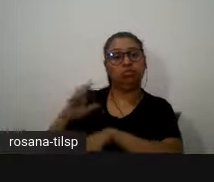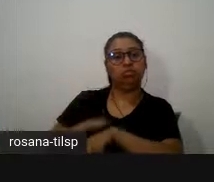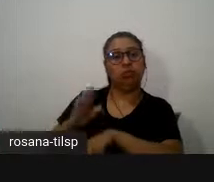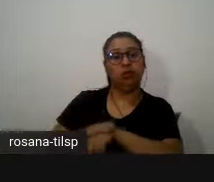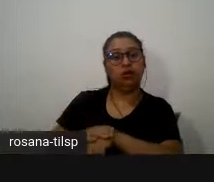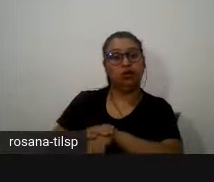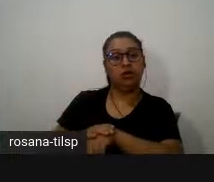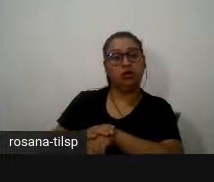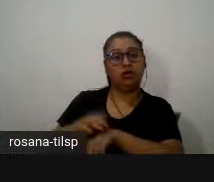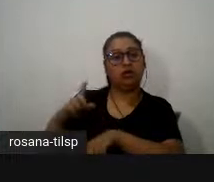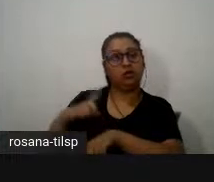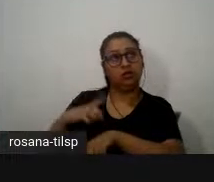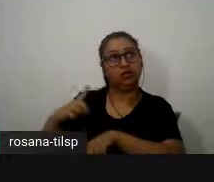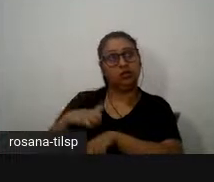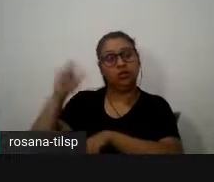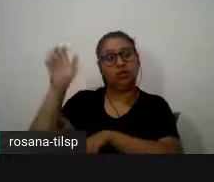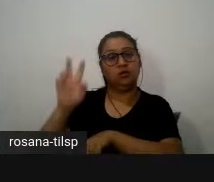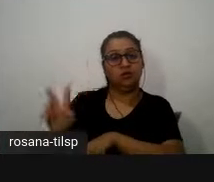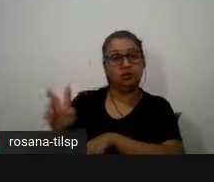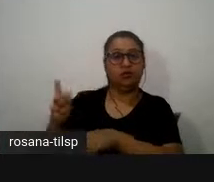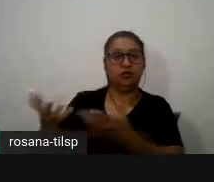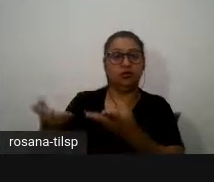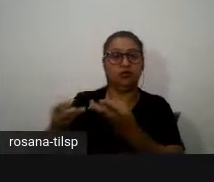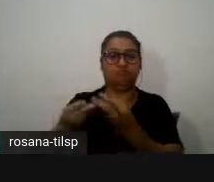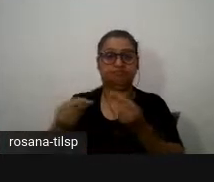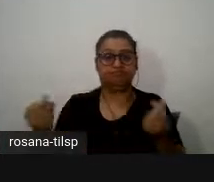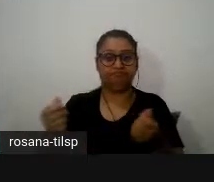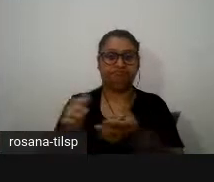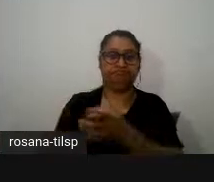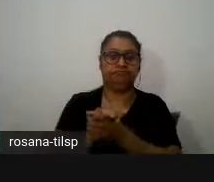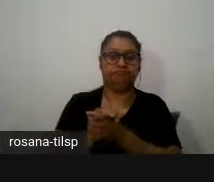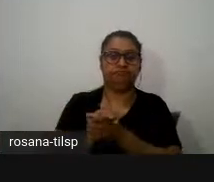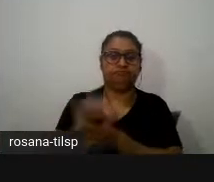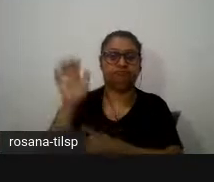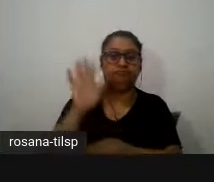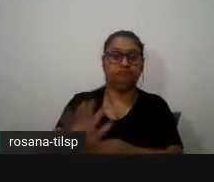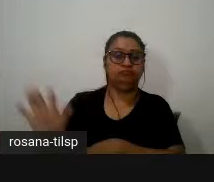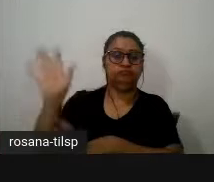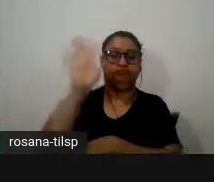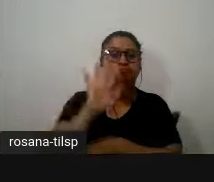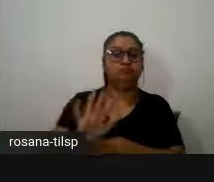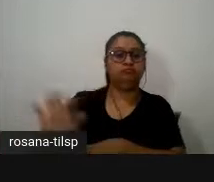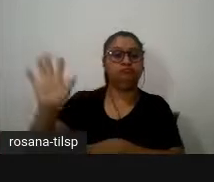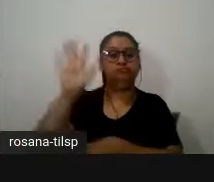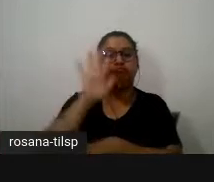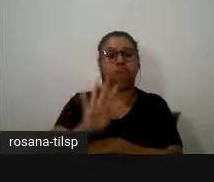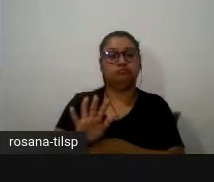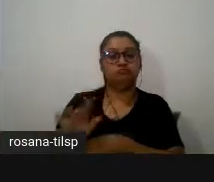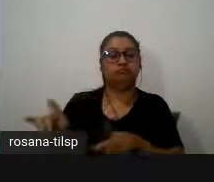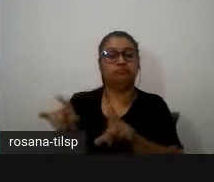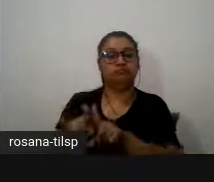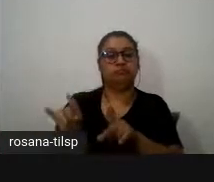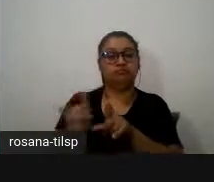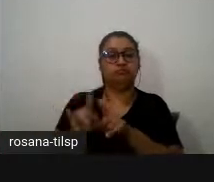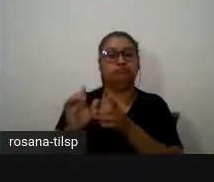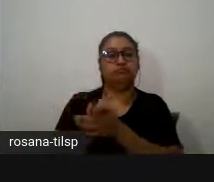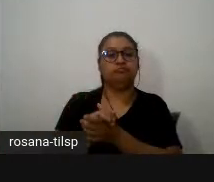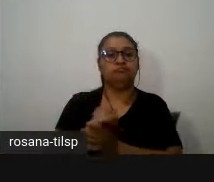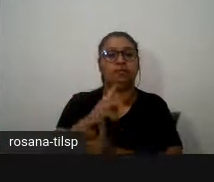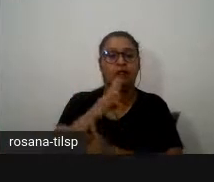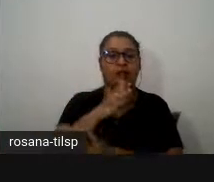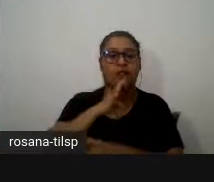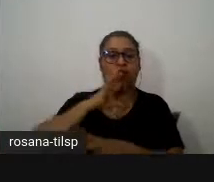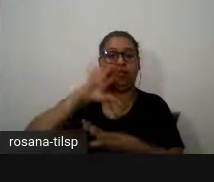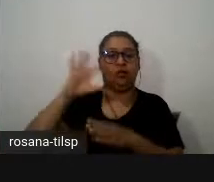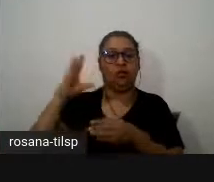um valor genérico gnosiológico e visa o é um efeito de generalização ou seja é um conhecimento que